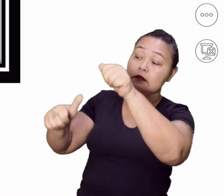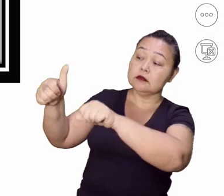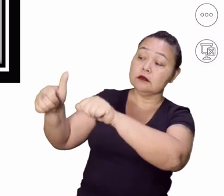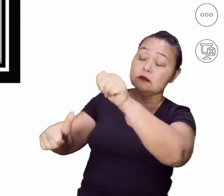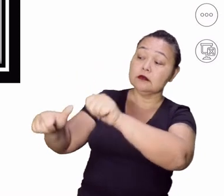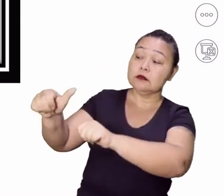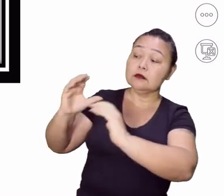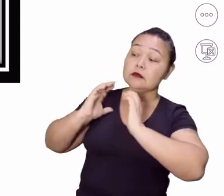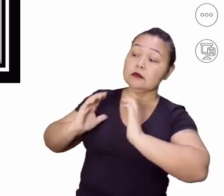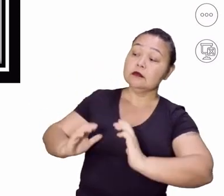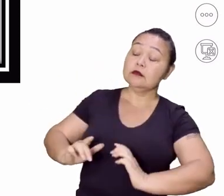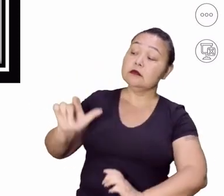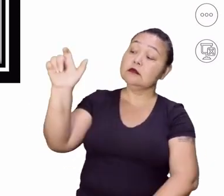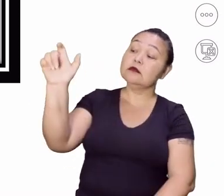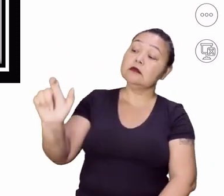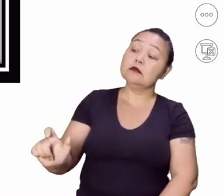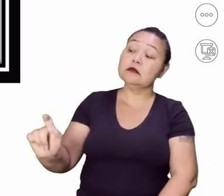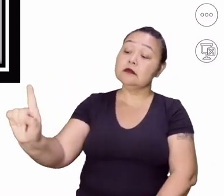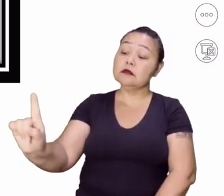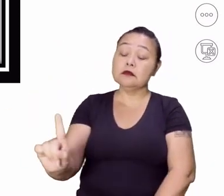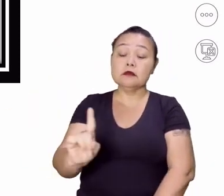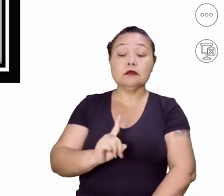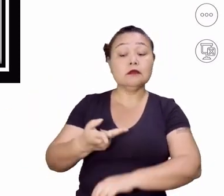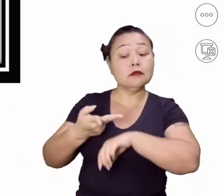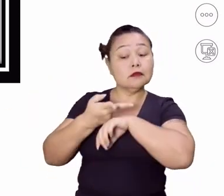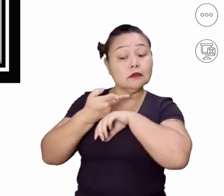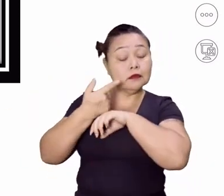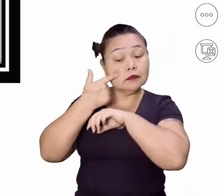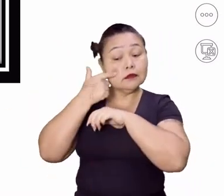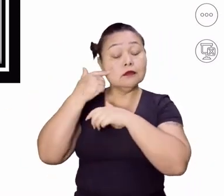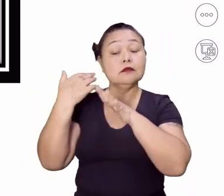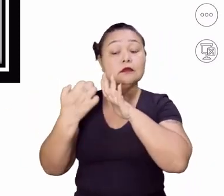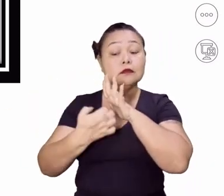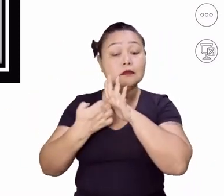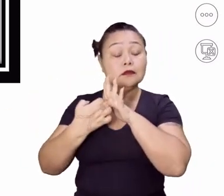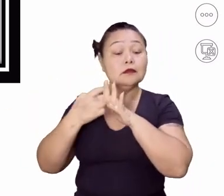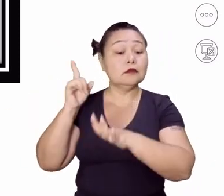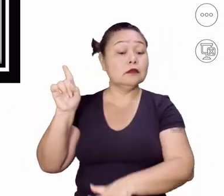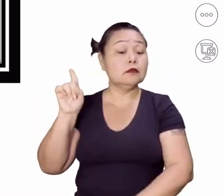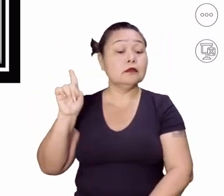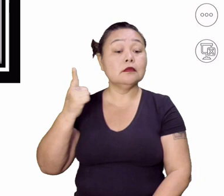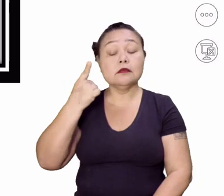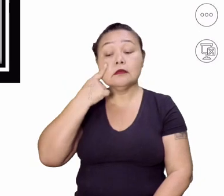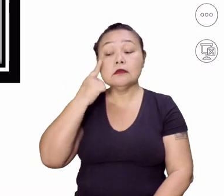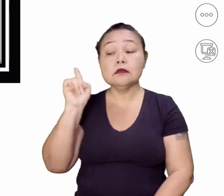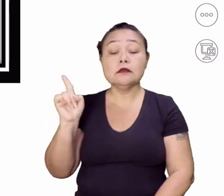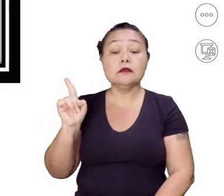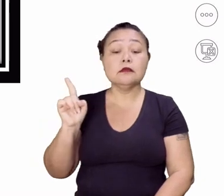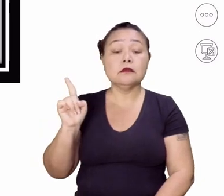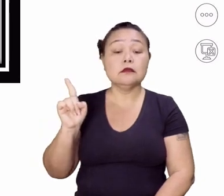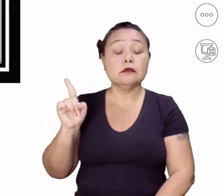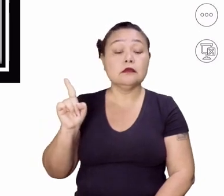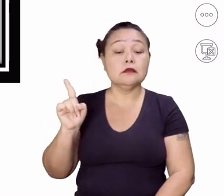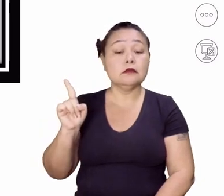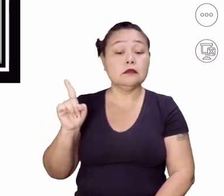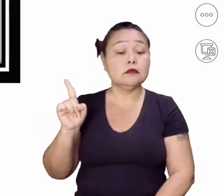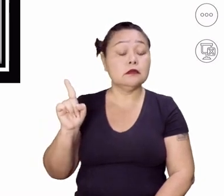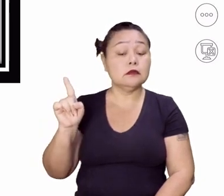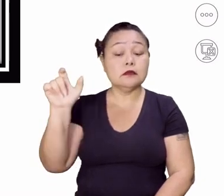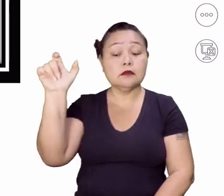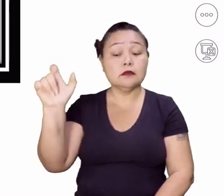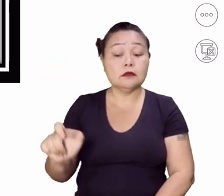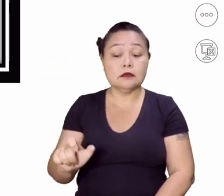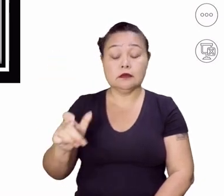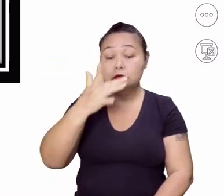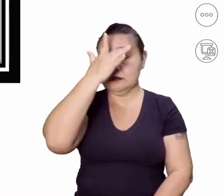o comportamento daquela pessoa que está procurando emprego, né? Então, o que eles vão levar em consideração para essas